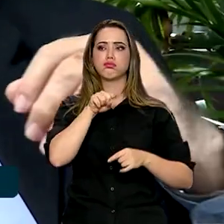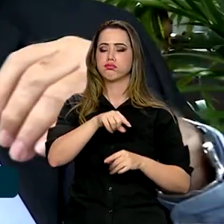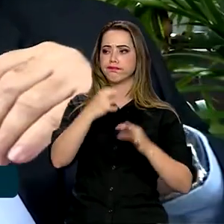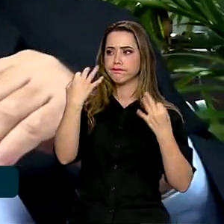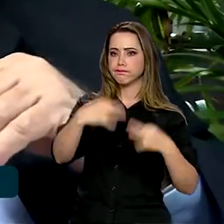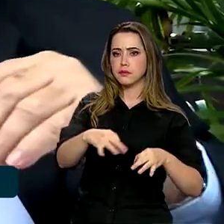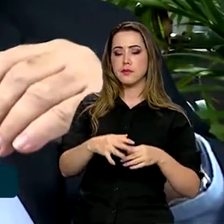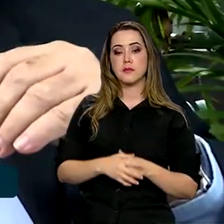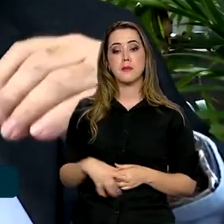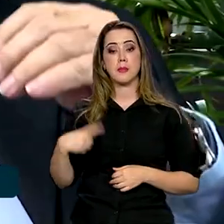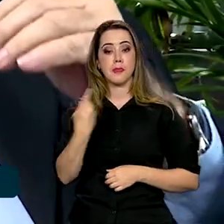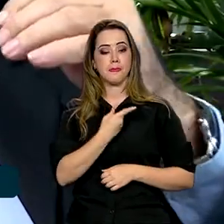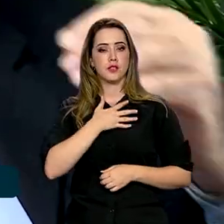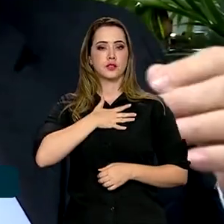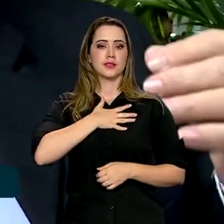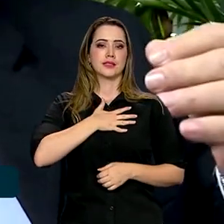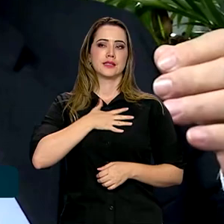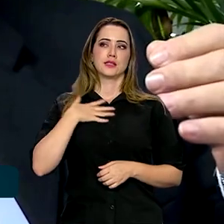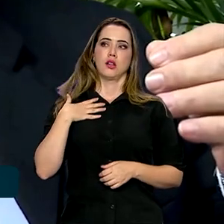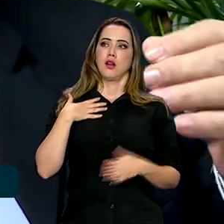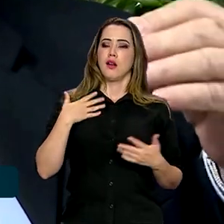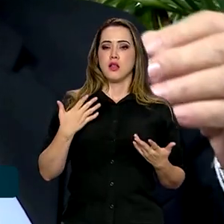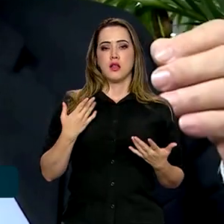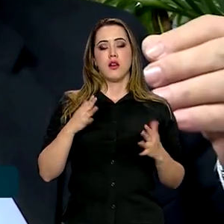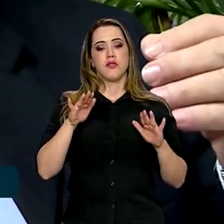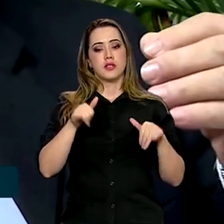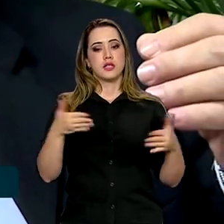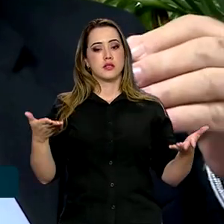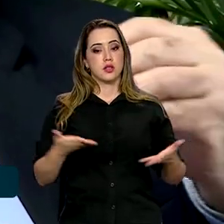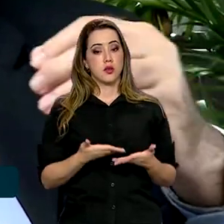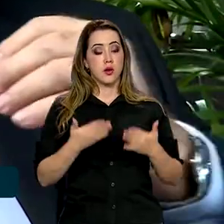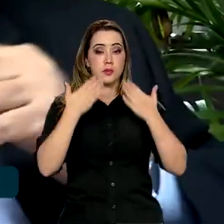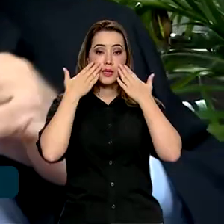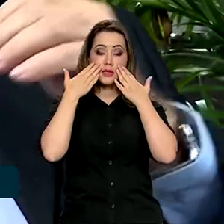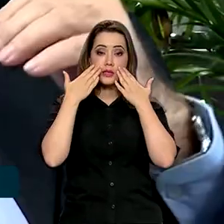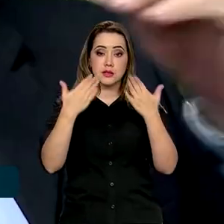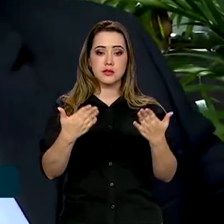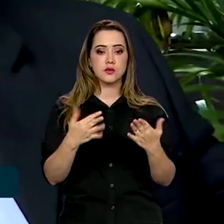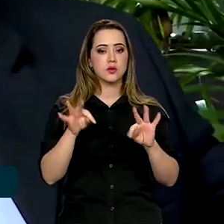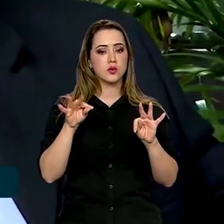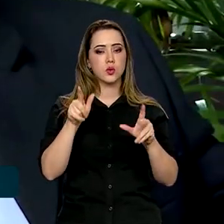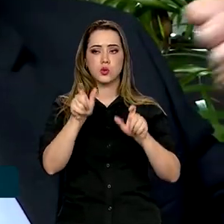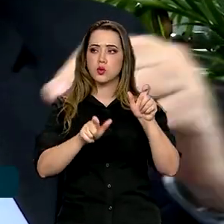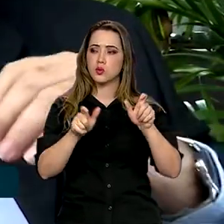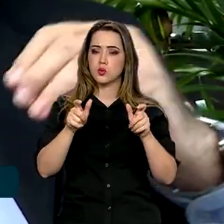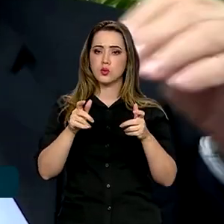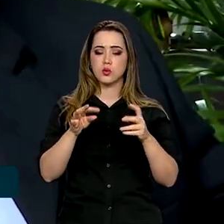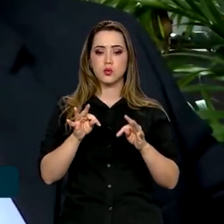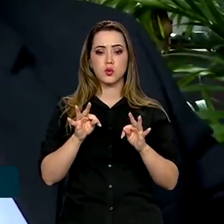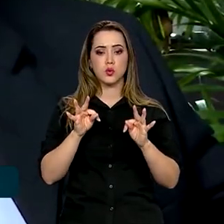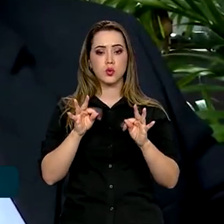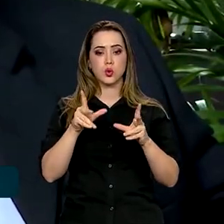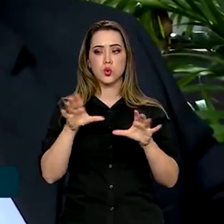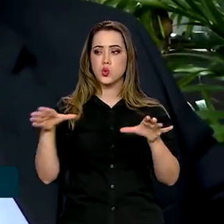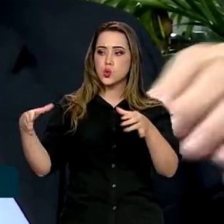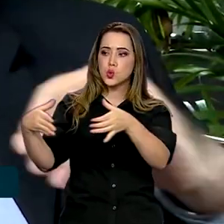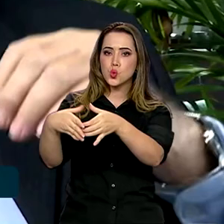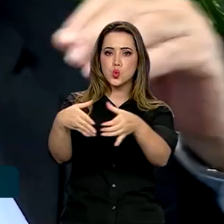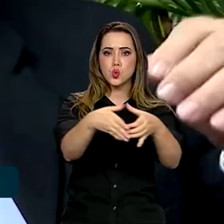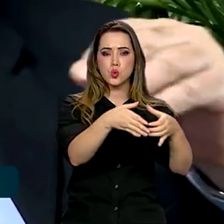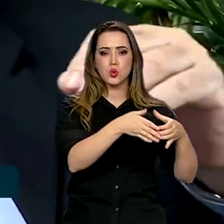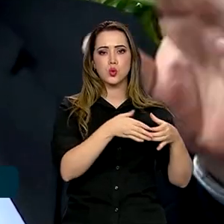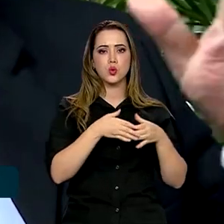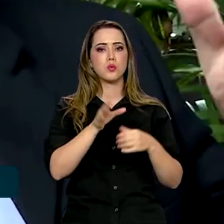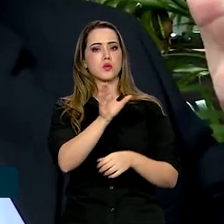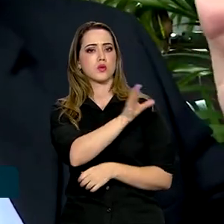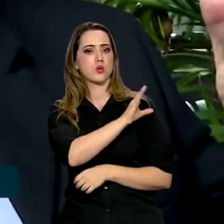E nós temos o maior prazer, como encerramos agora essa transmissão, com todos os setores de